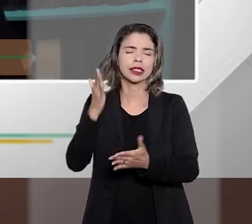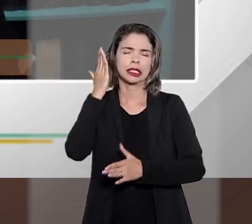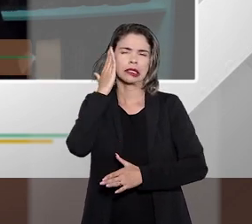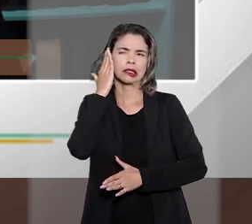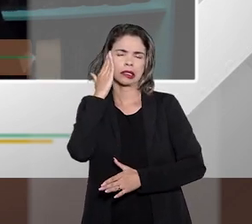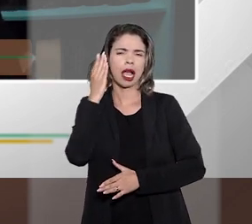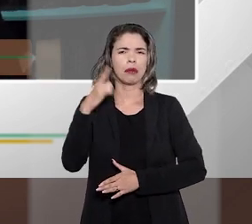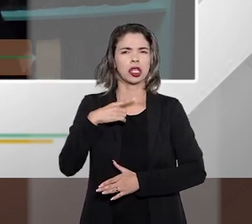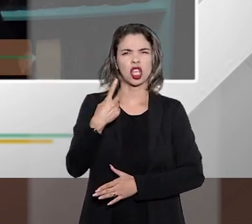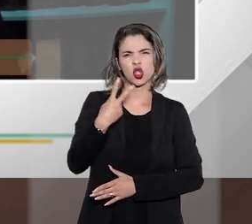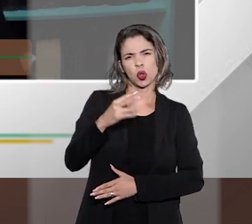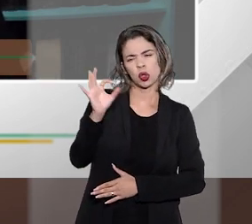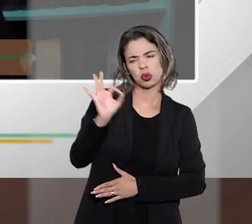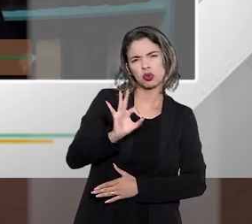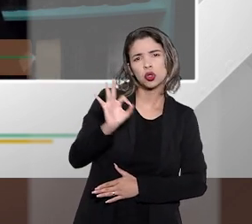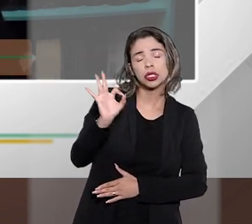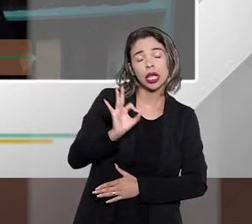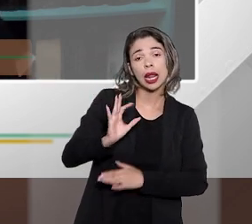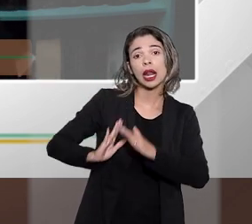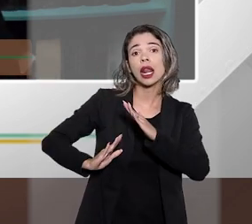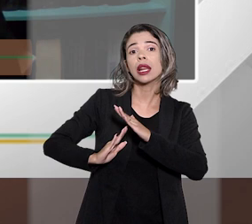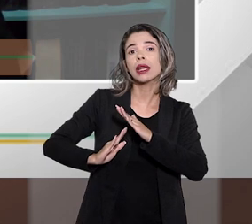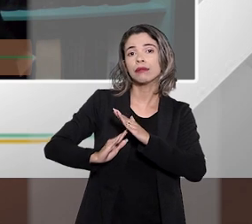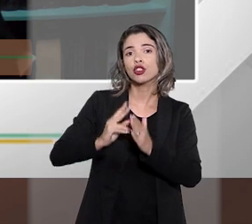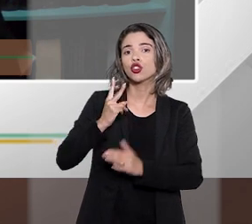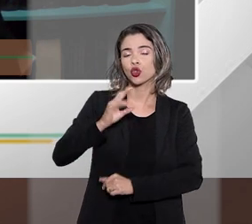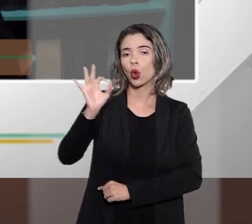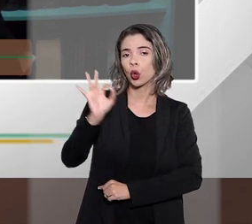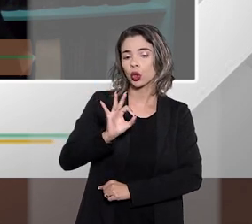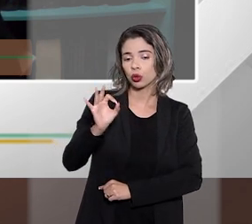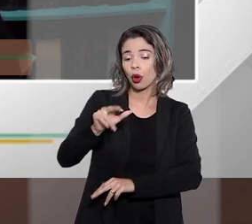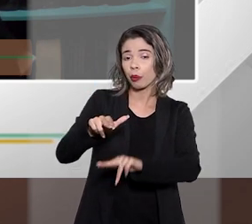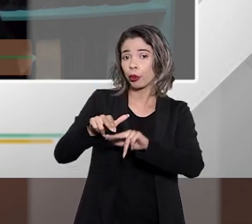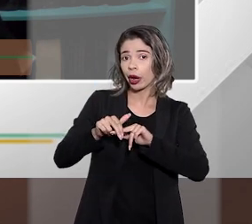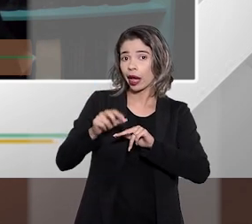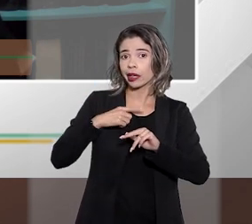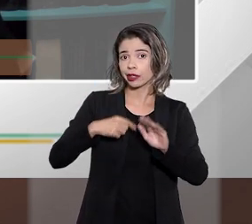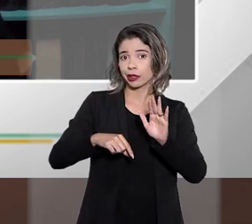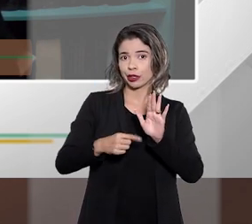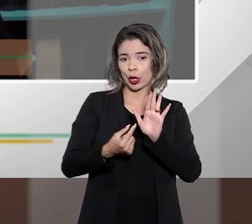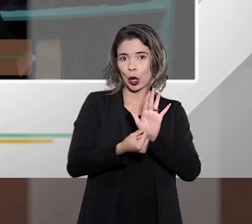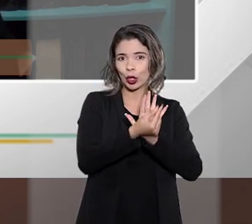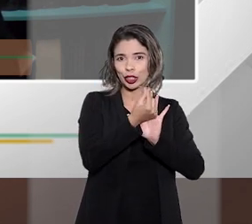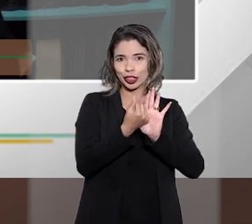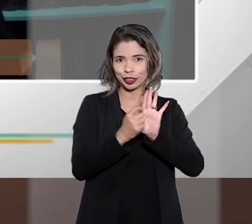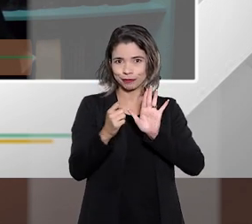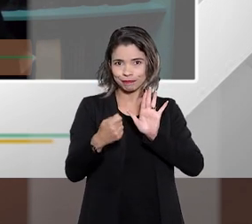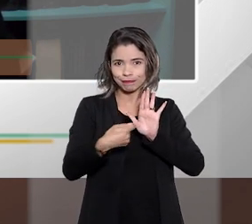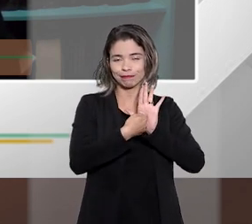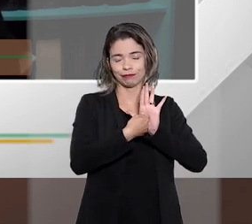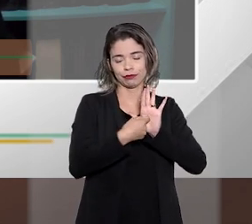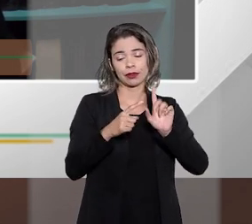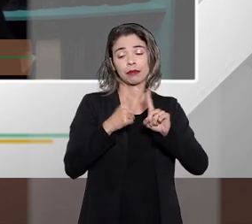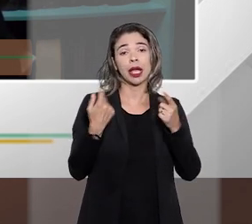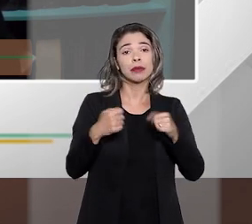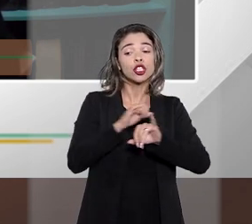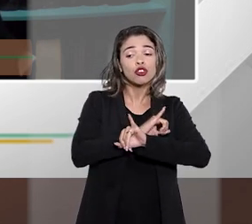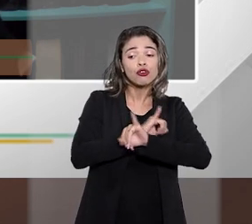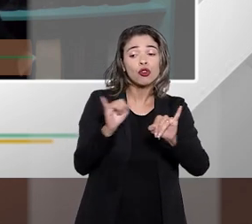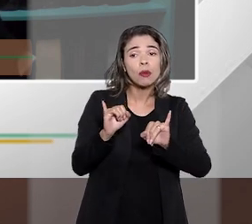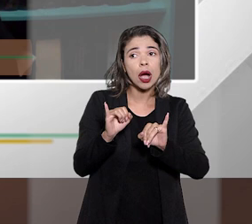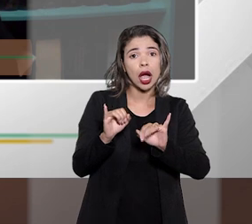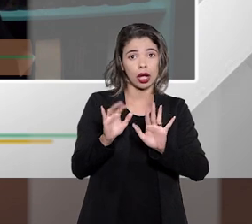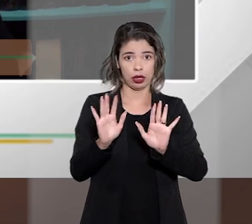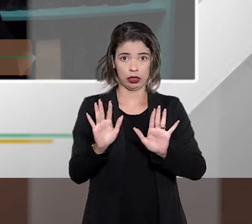apenas 2% no máximo por força do próprio código mas isso ele precisa informar para ele saber